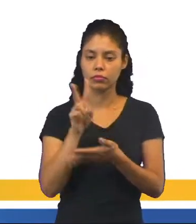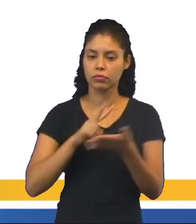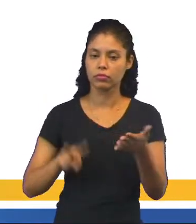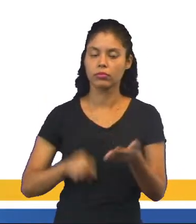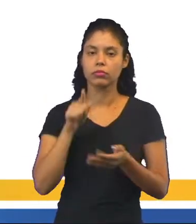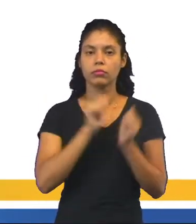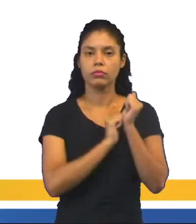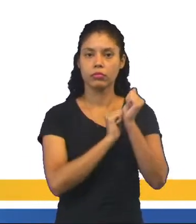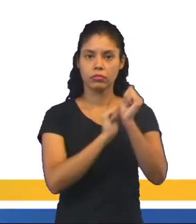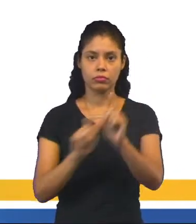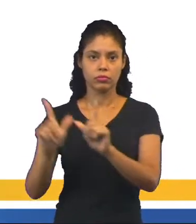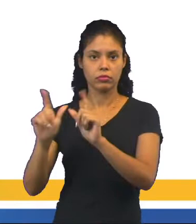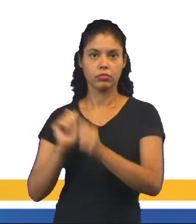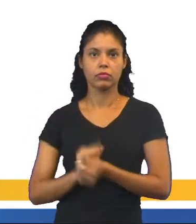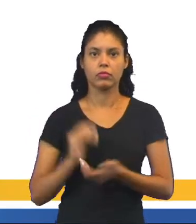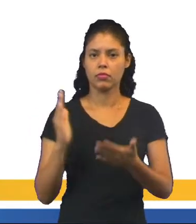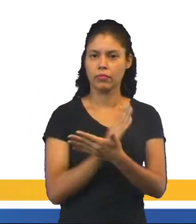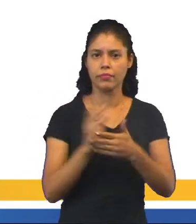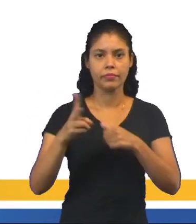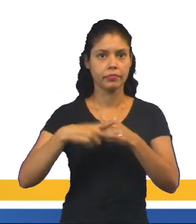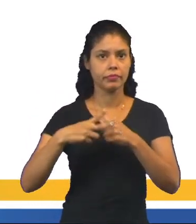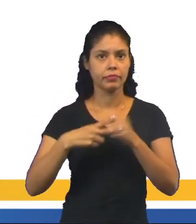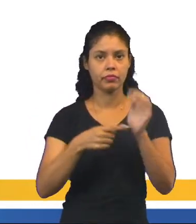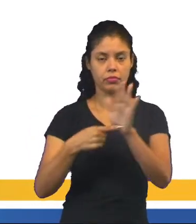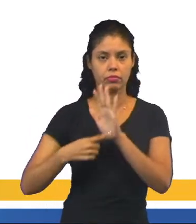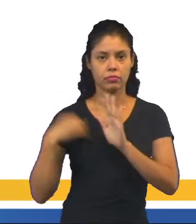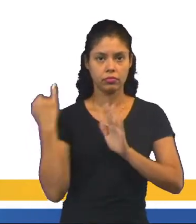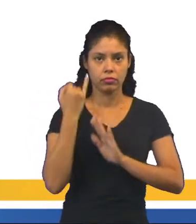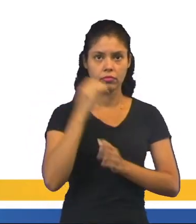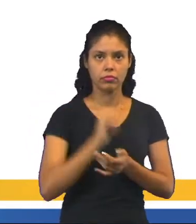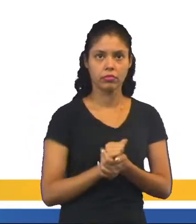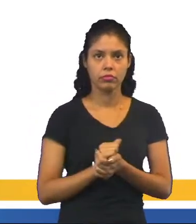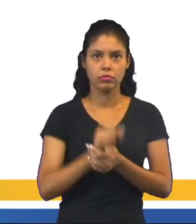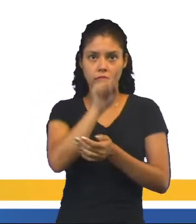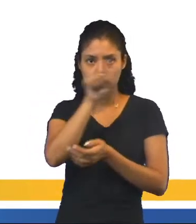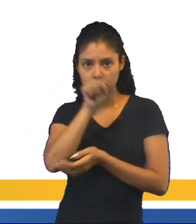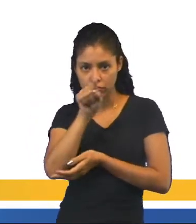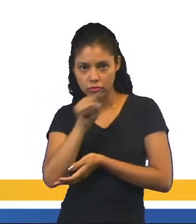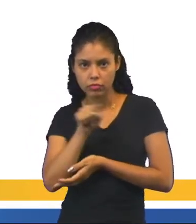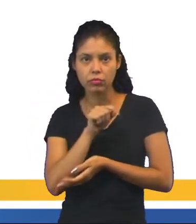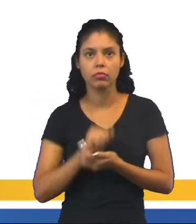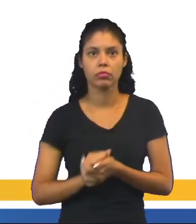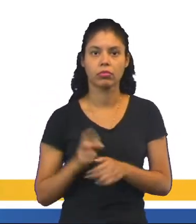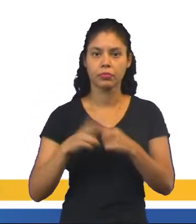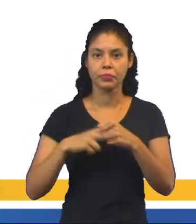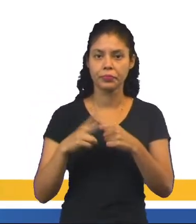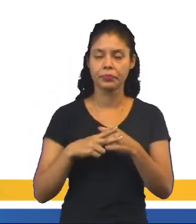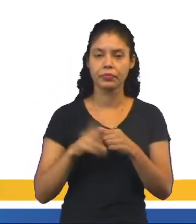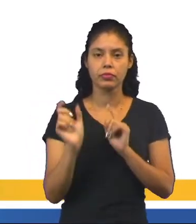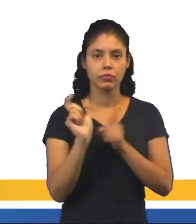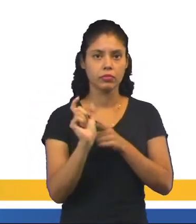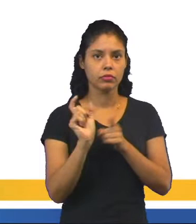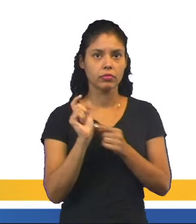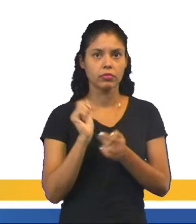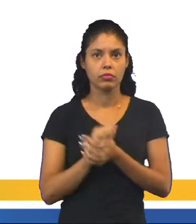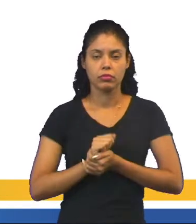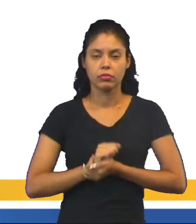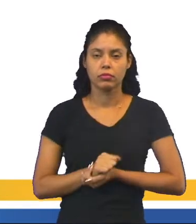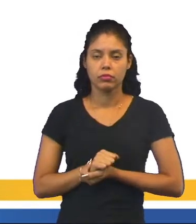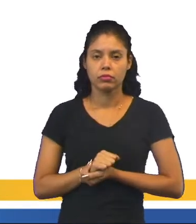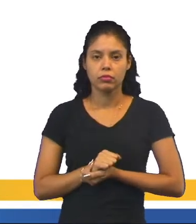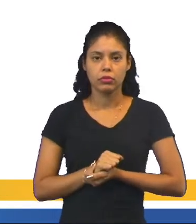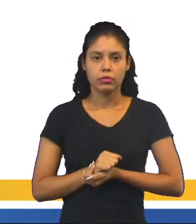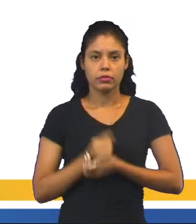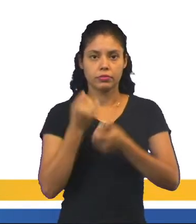ler e você acompanhou aí, tem alguns verbos em destaque, sublinhados, que são esses verbos, essas palavras com tracinho embaixo.